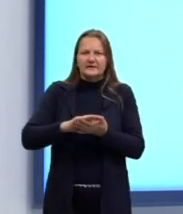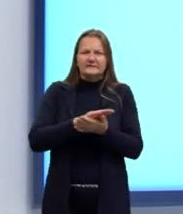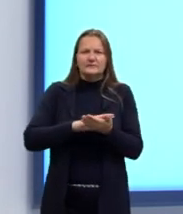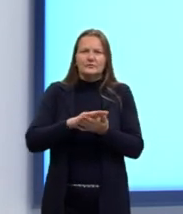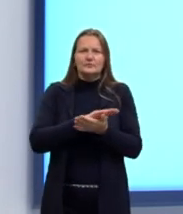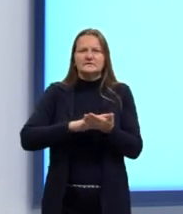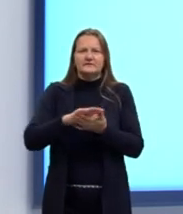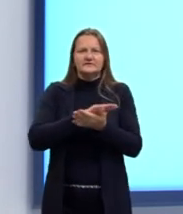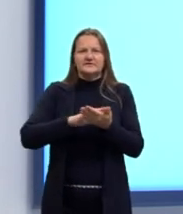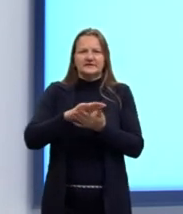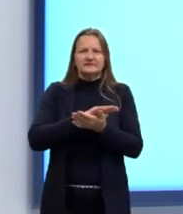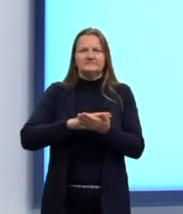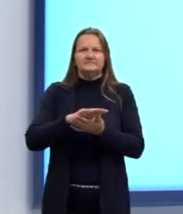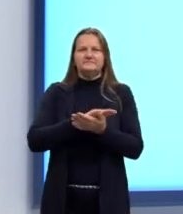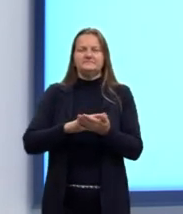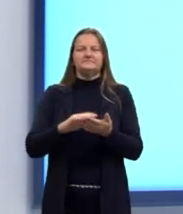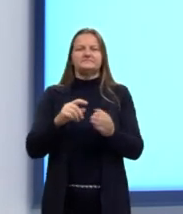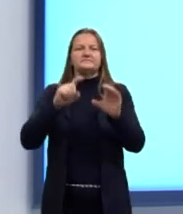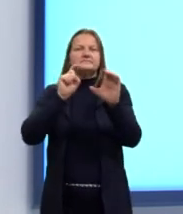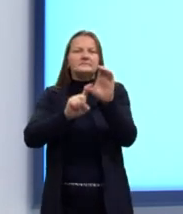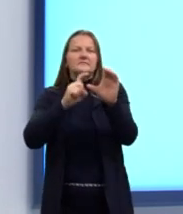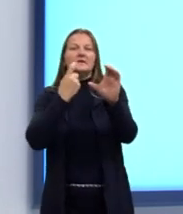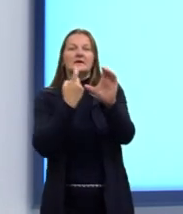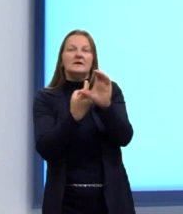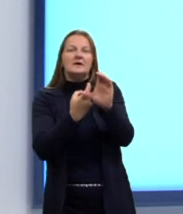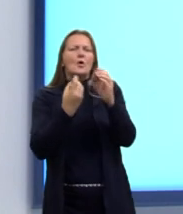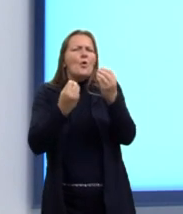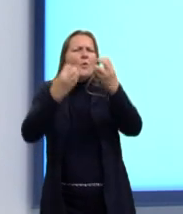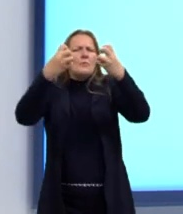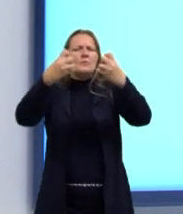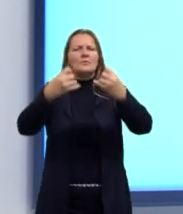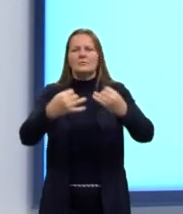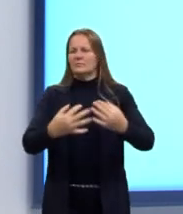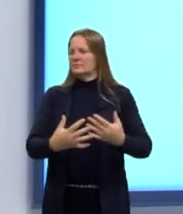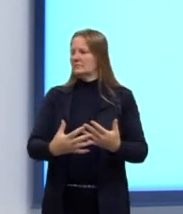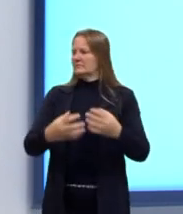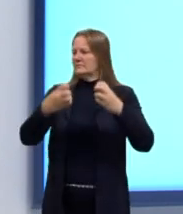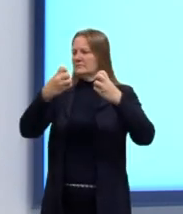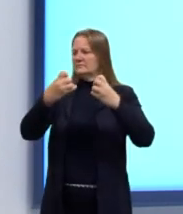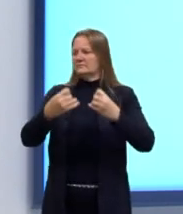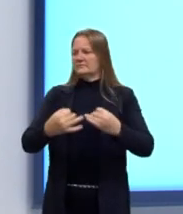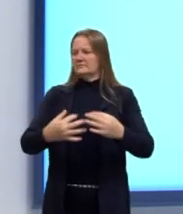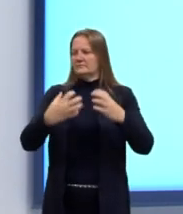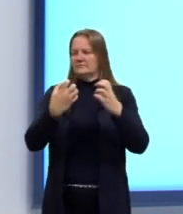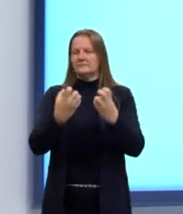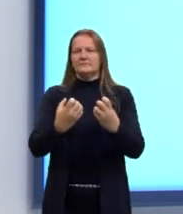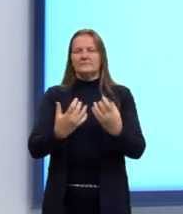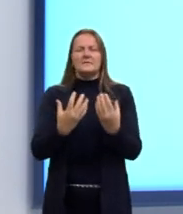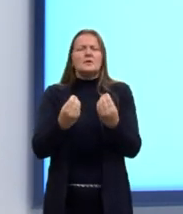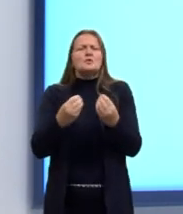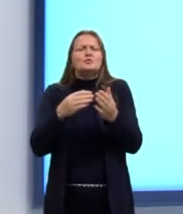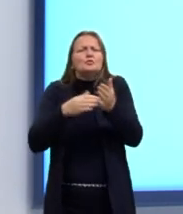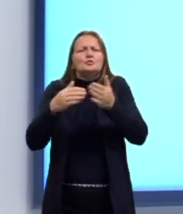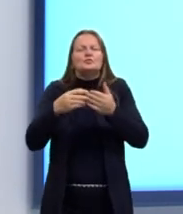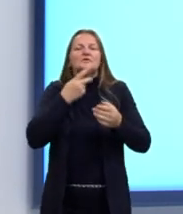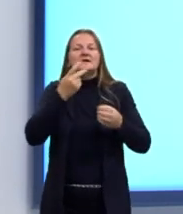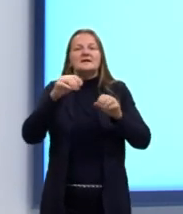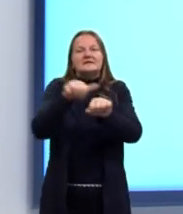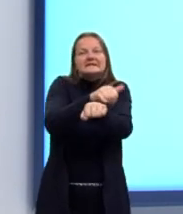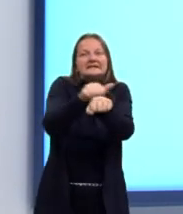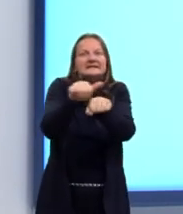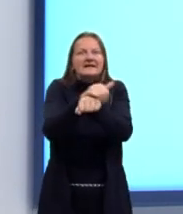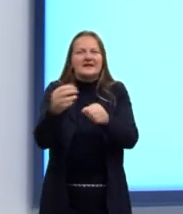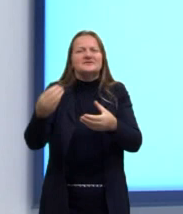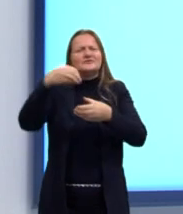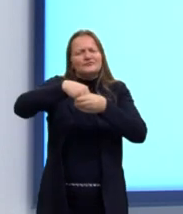idiomáticas. O que é uma expressão idiomática? Expressões idiomáticas são recursos da fala e da